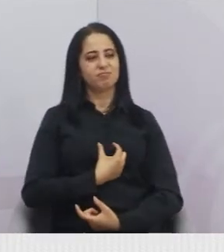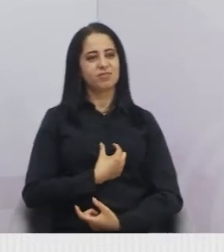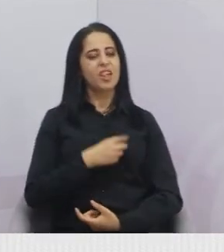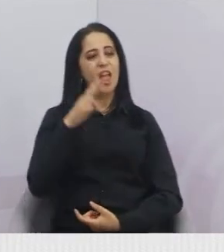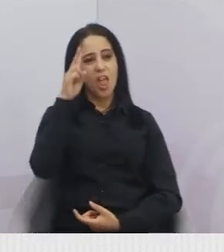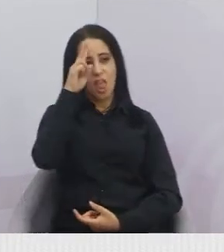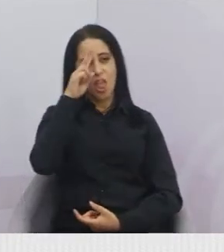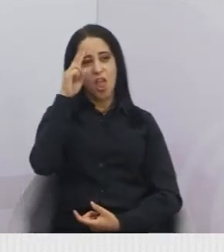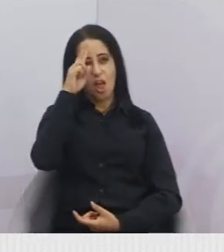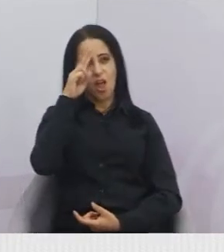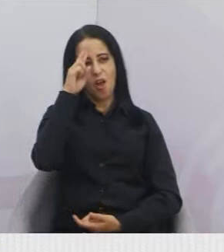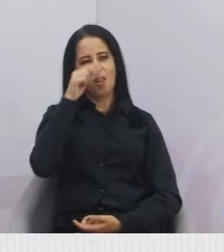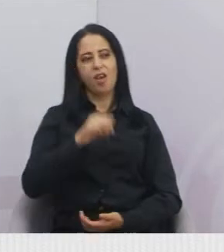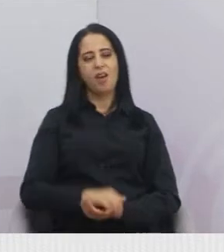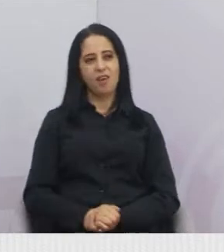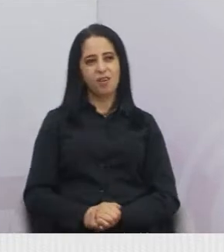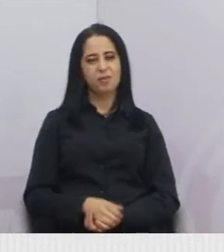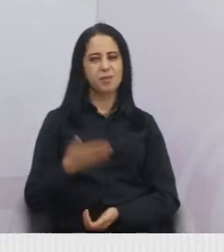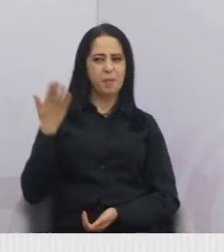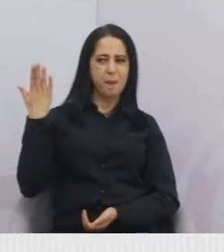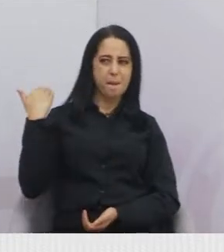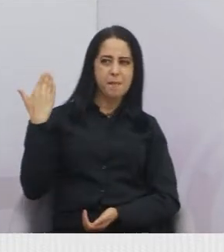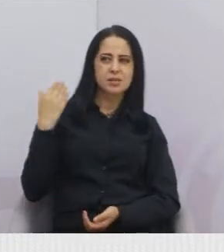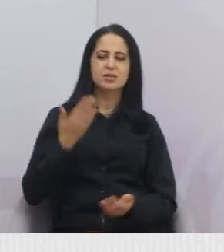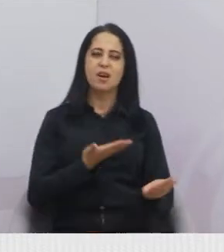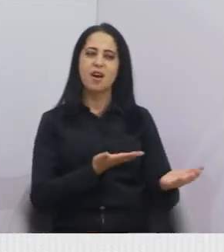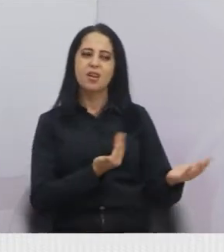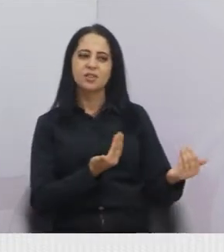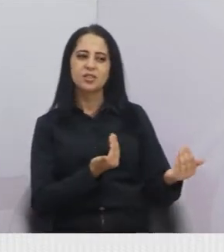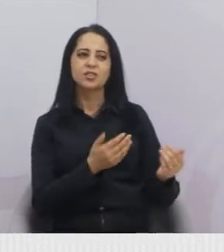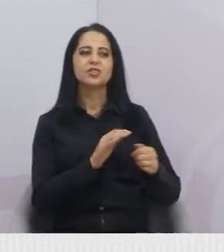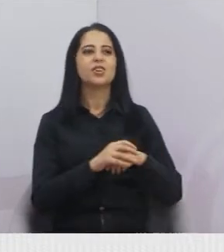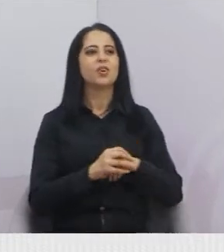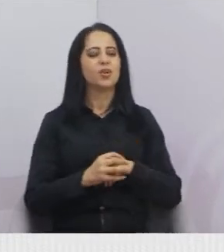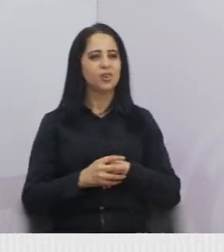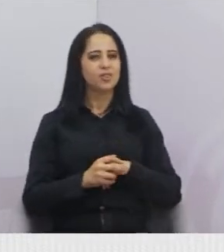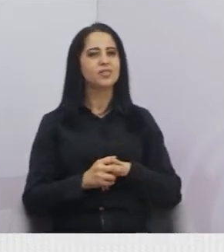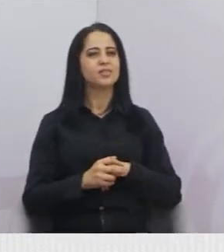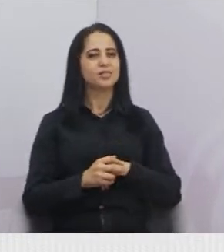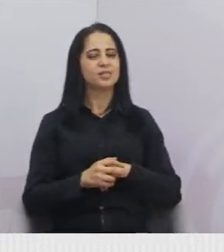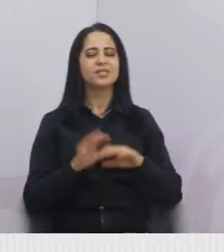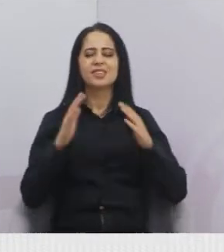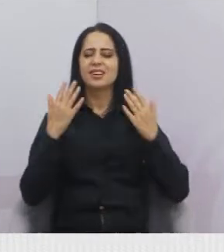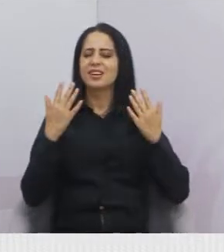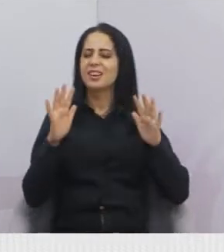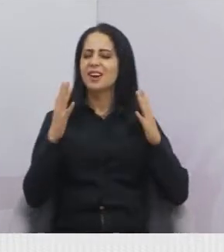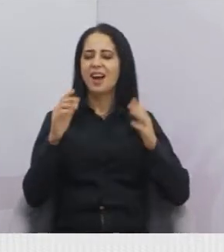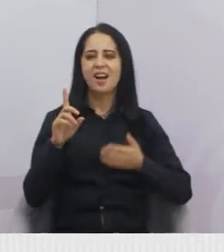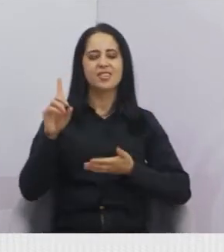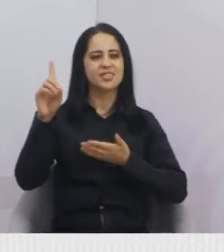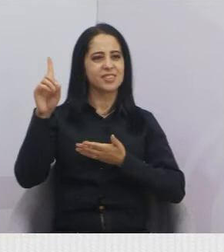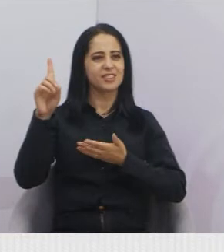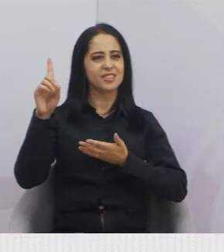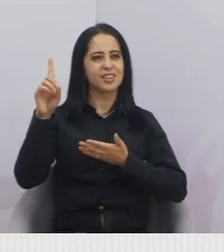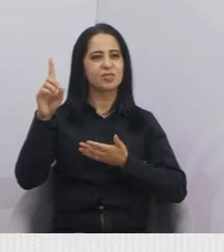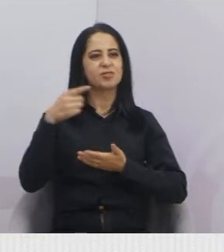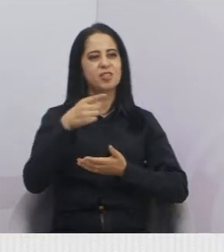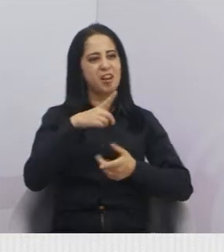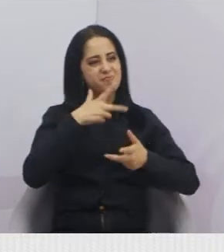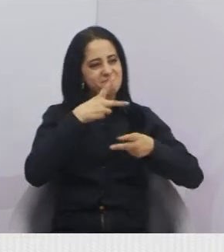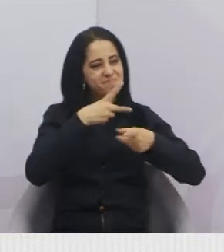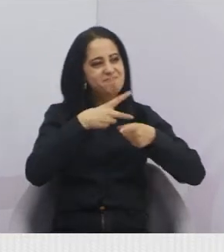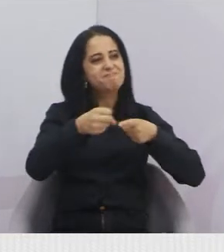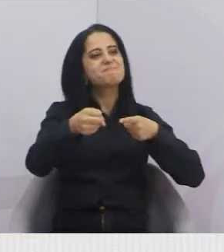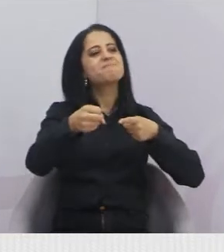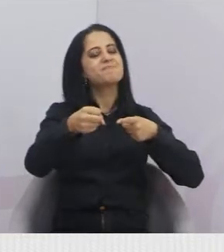balinhas, a gente era um pouco mais novo, a gostava de comprar umas balinhas ali, mas graças a Deus superou e fez, deu a volta e graças